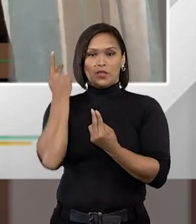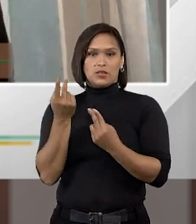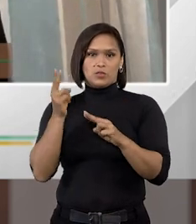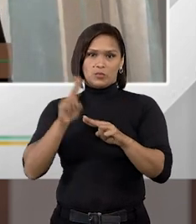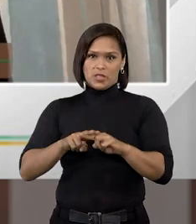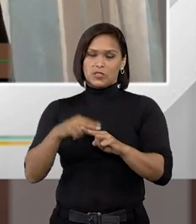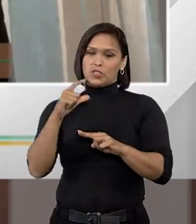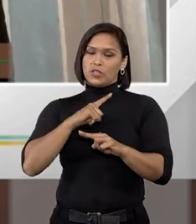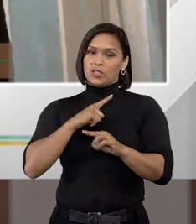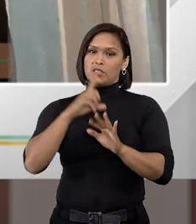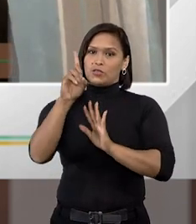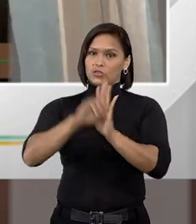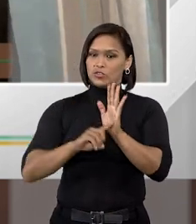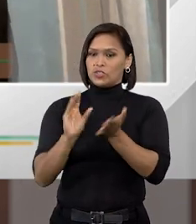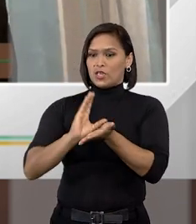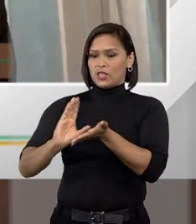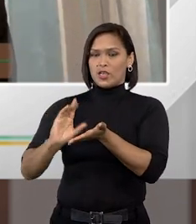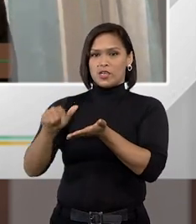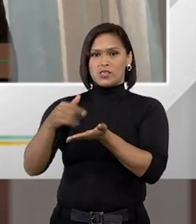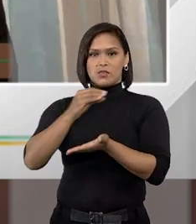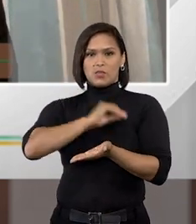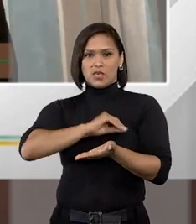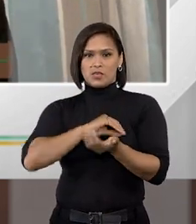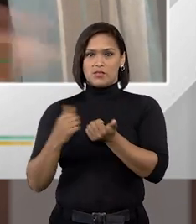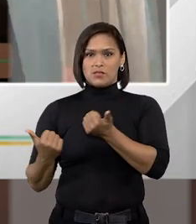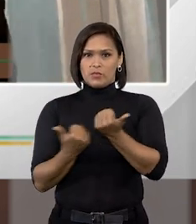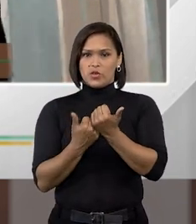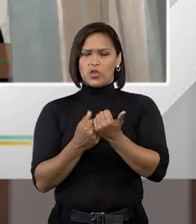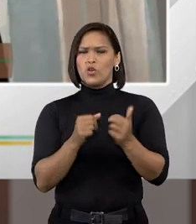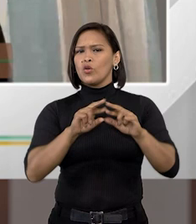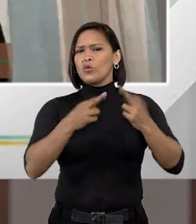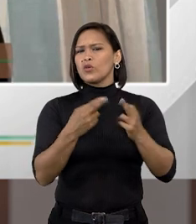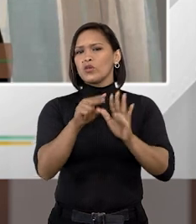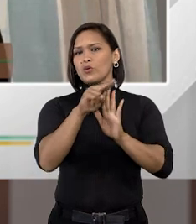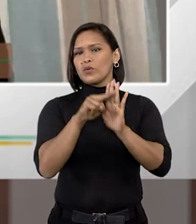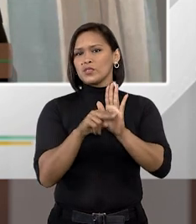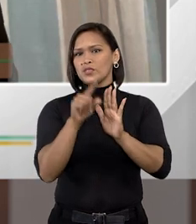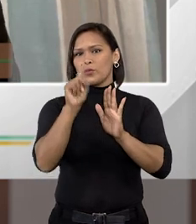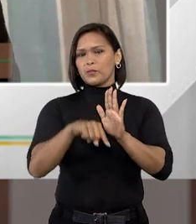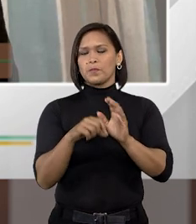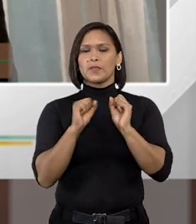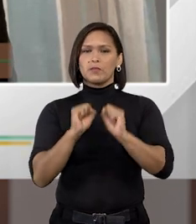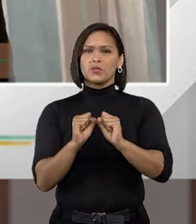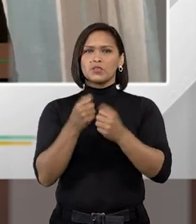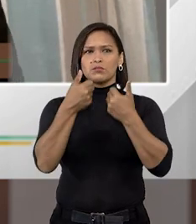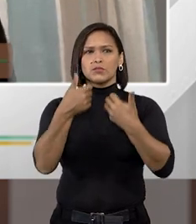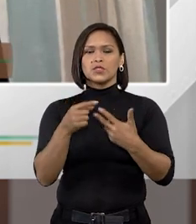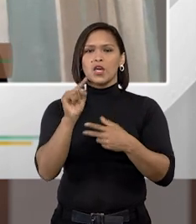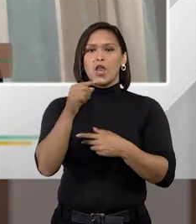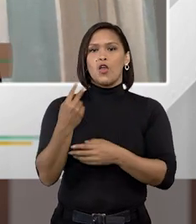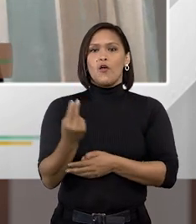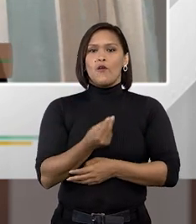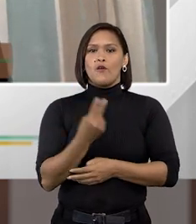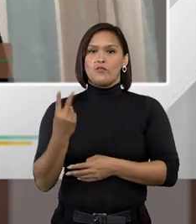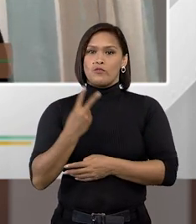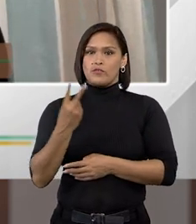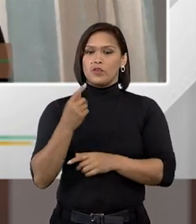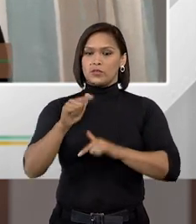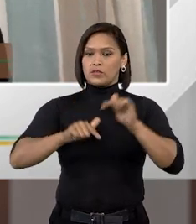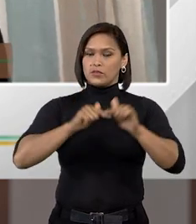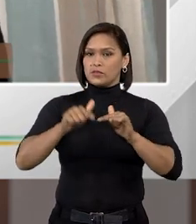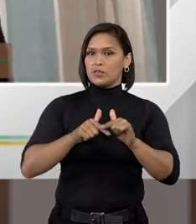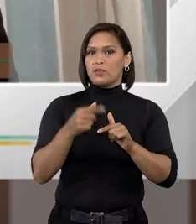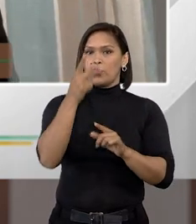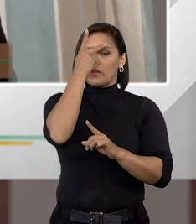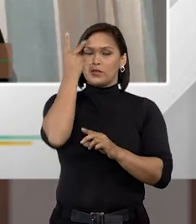do preso tenham direito a esse recebimento beneficiário. Quais são esses requisitos? A gente poderia citar que o valor do salário do trabalho